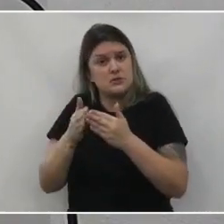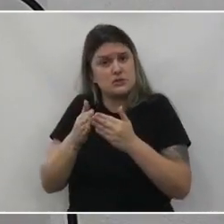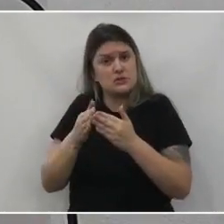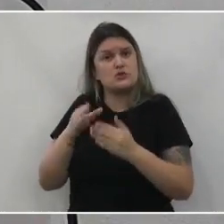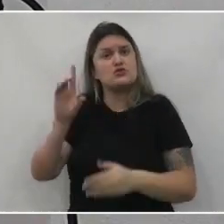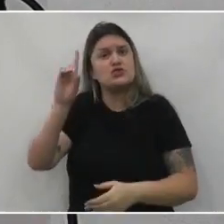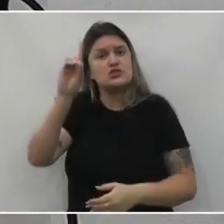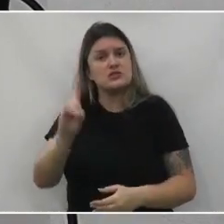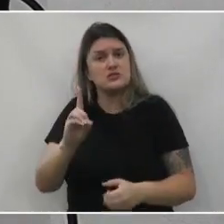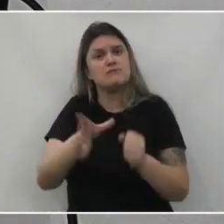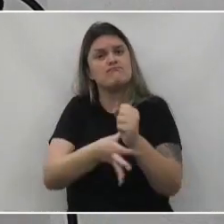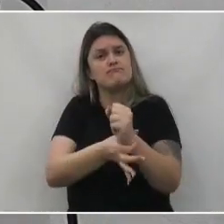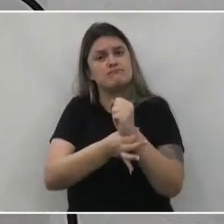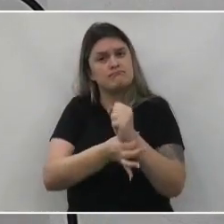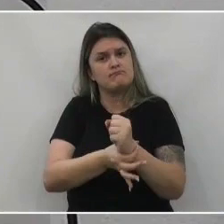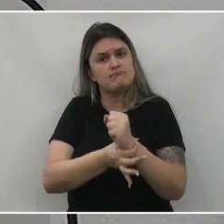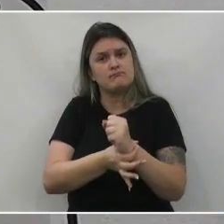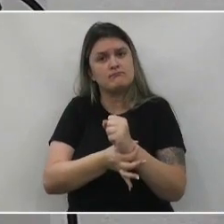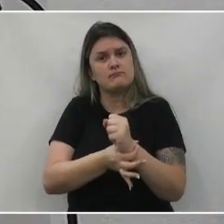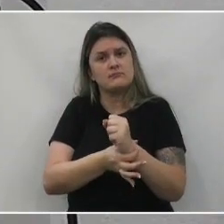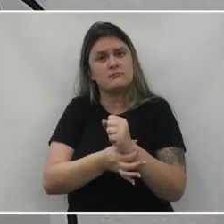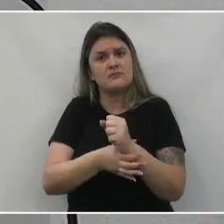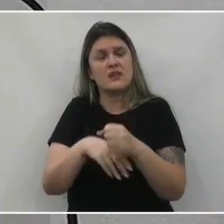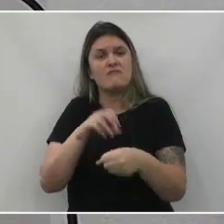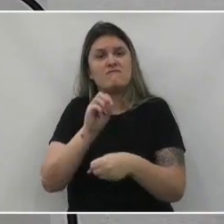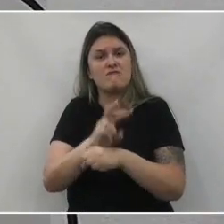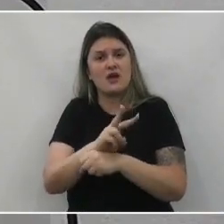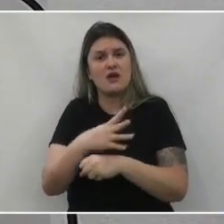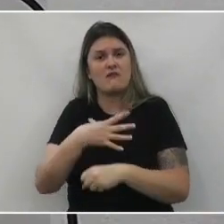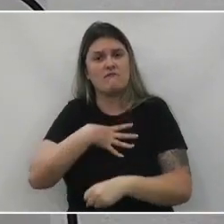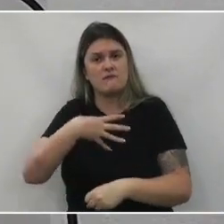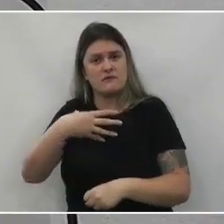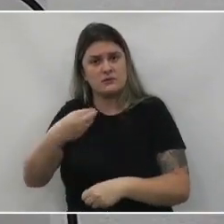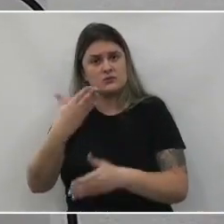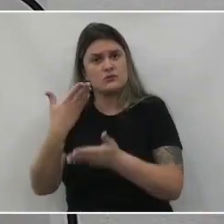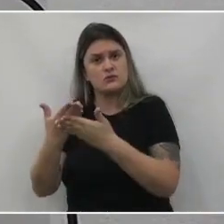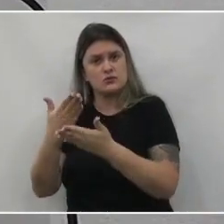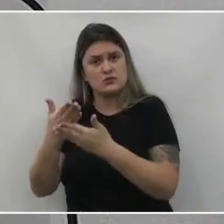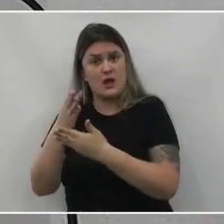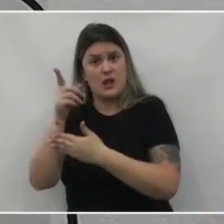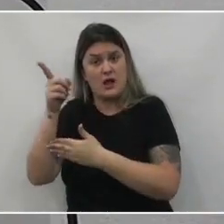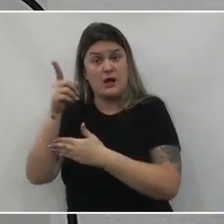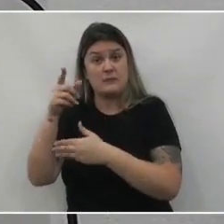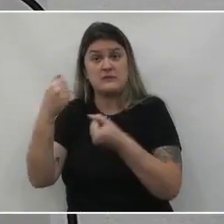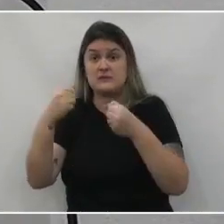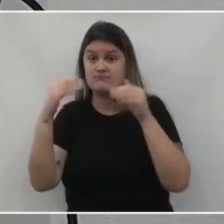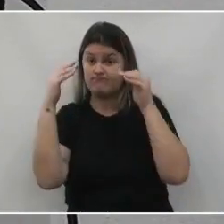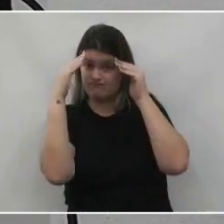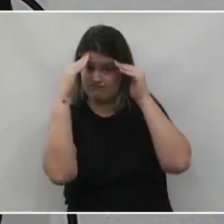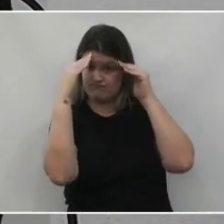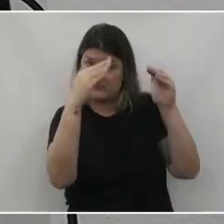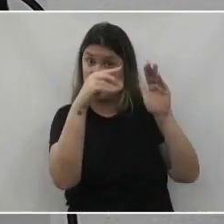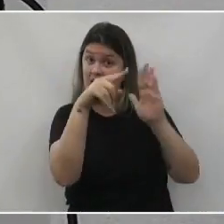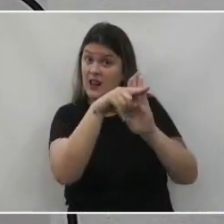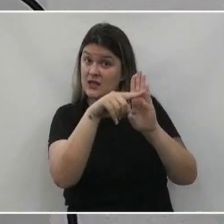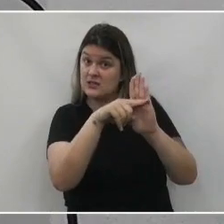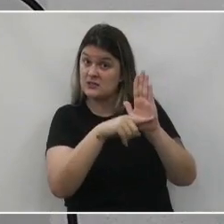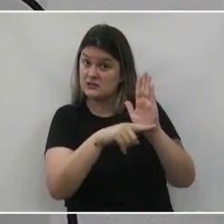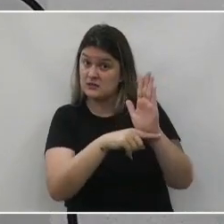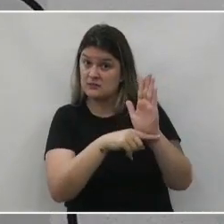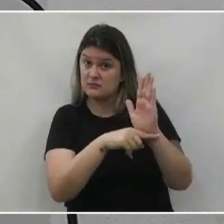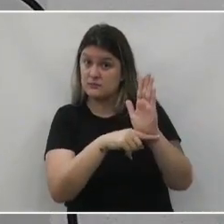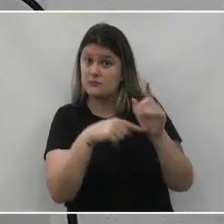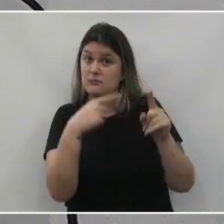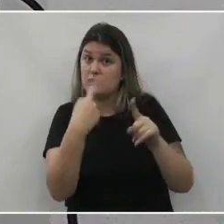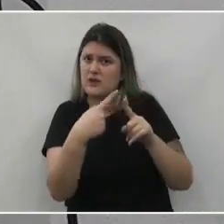direito da garantia restabelecida da vaga dos seus filhos na ordem que eles dizem ter sido